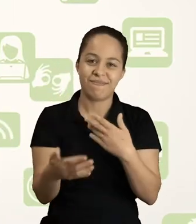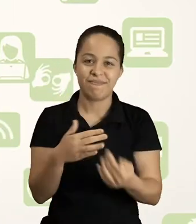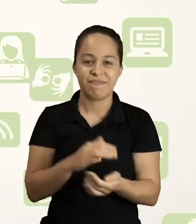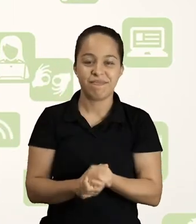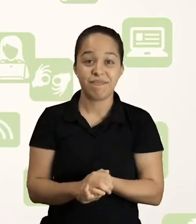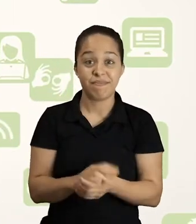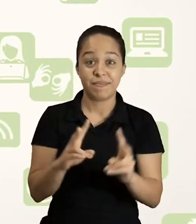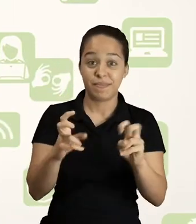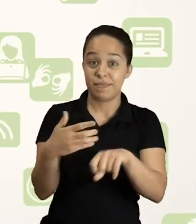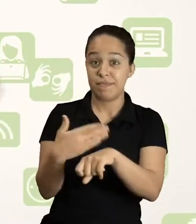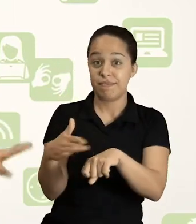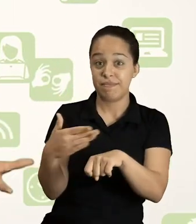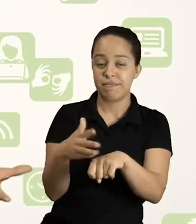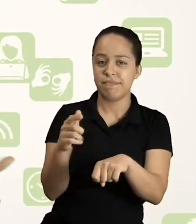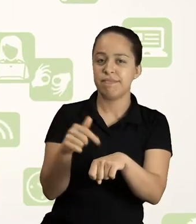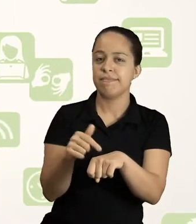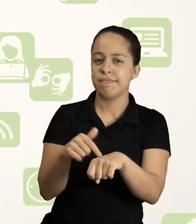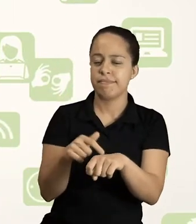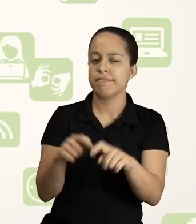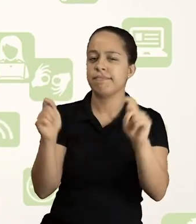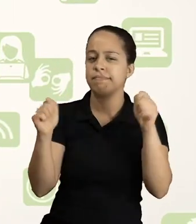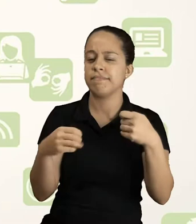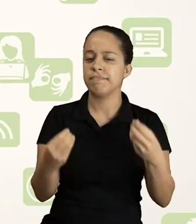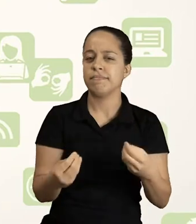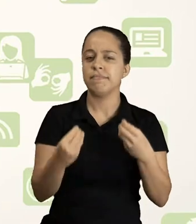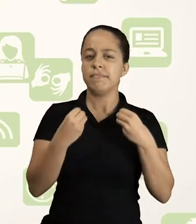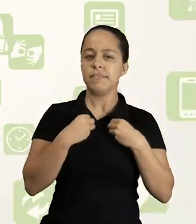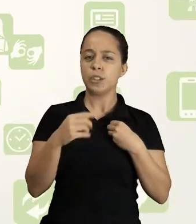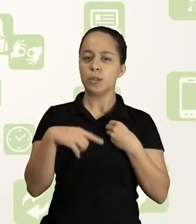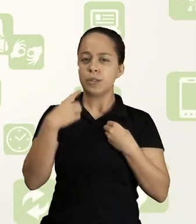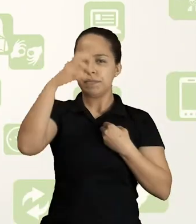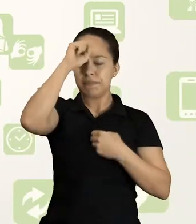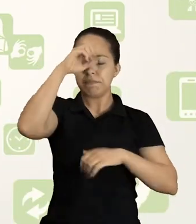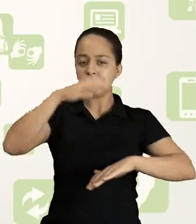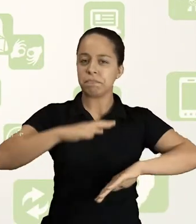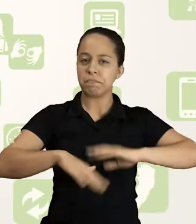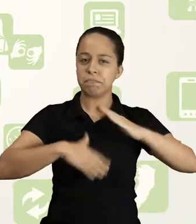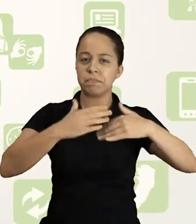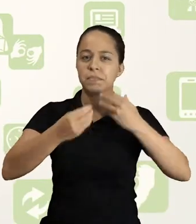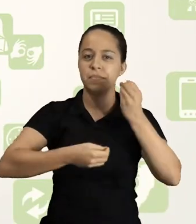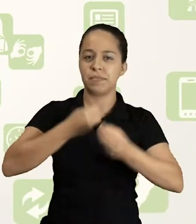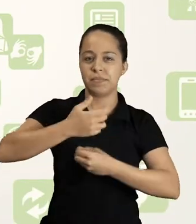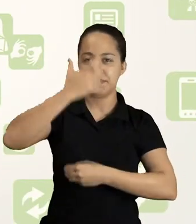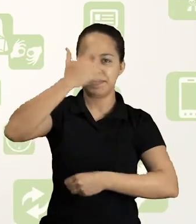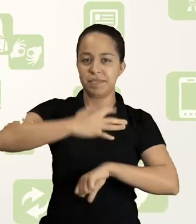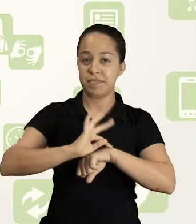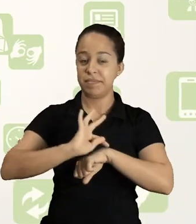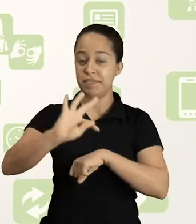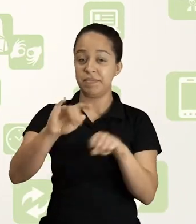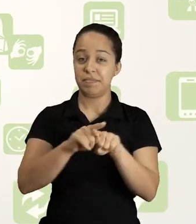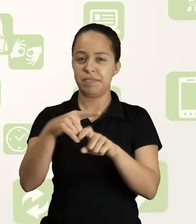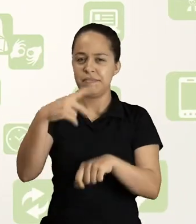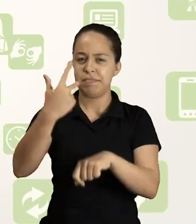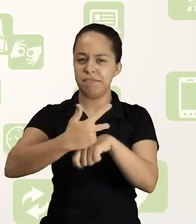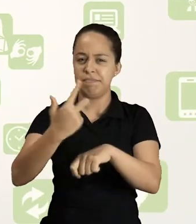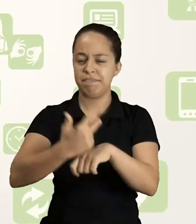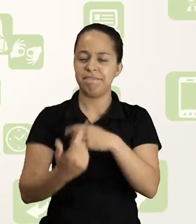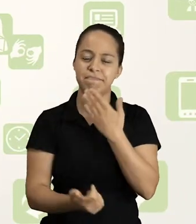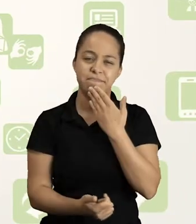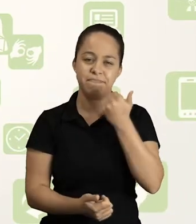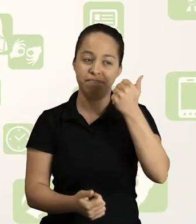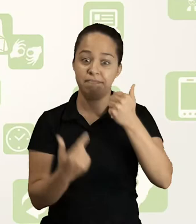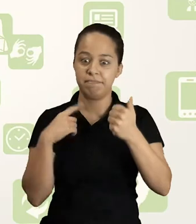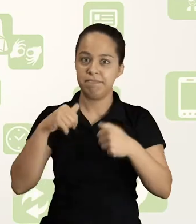leva o conhecimento para qualquer lugar onde o dissente estiver. A prática, sem dúvida, poderá nos levar ao